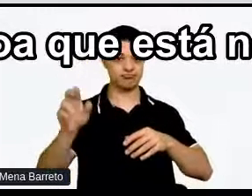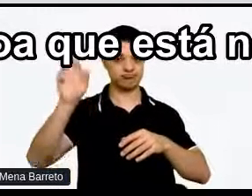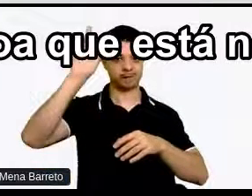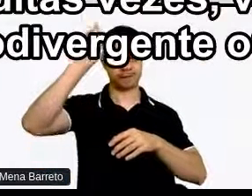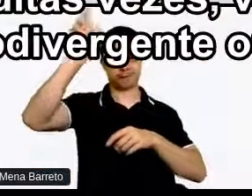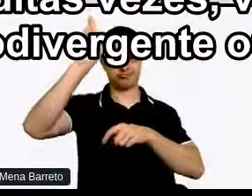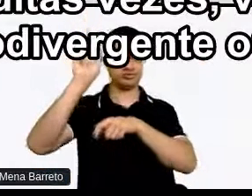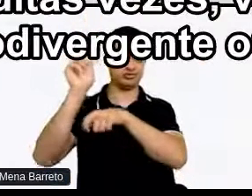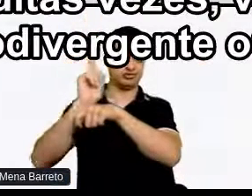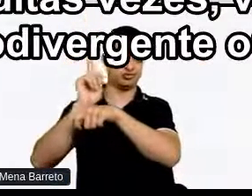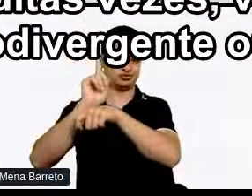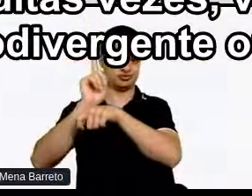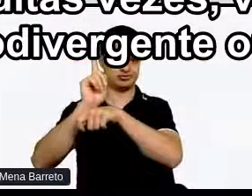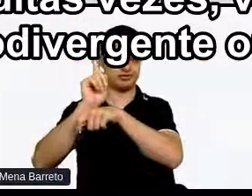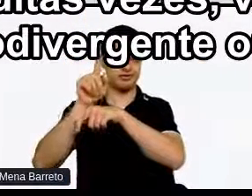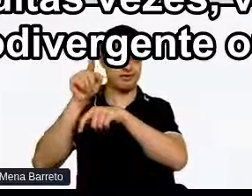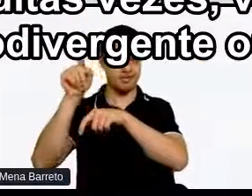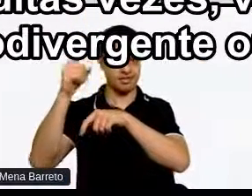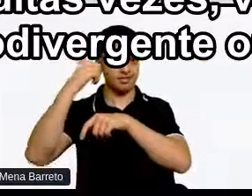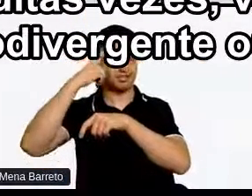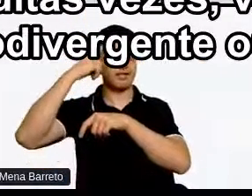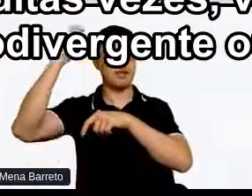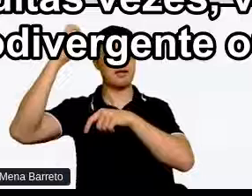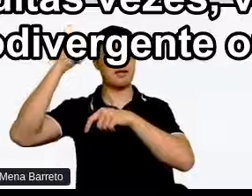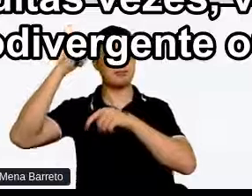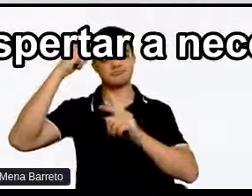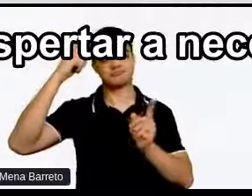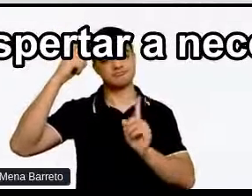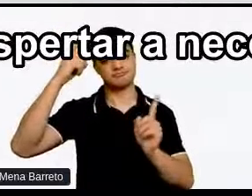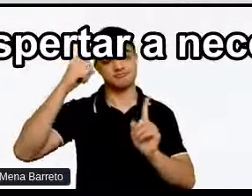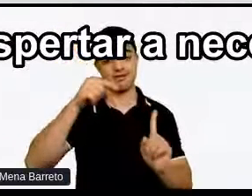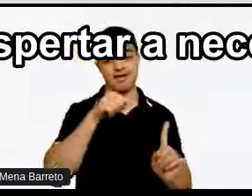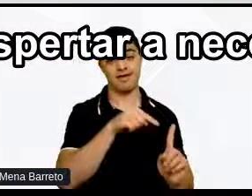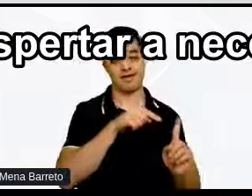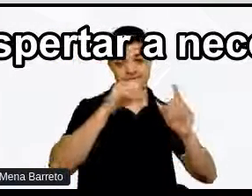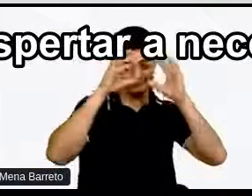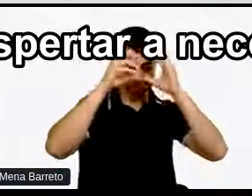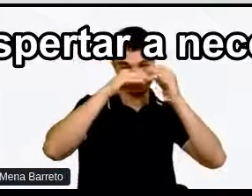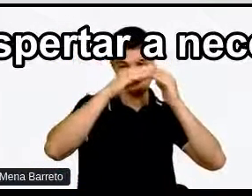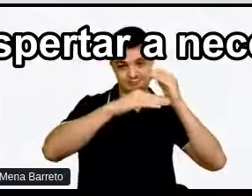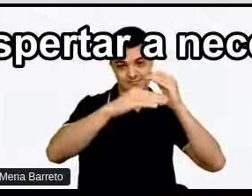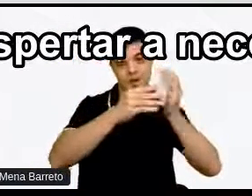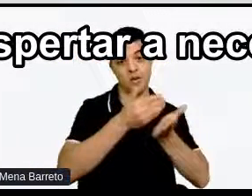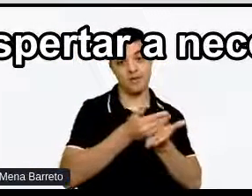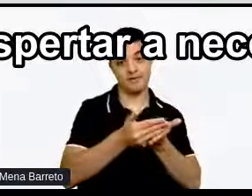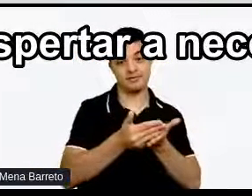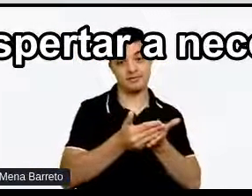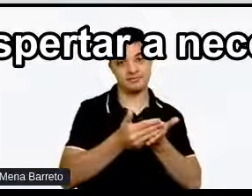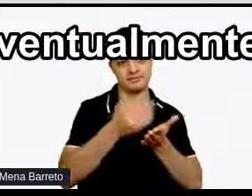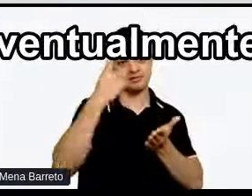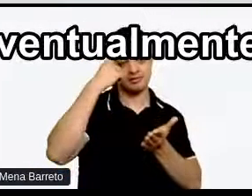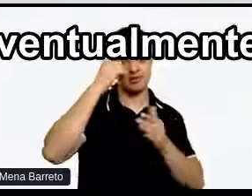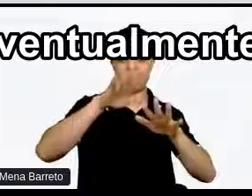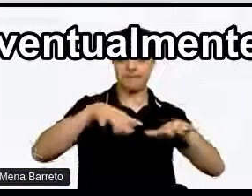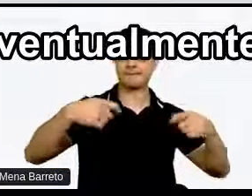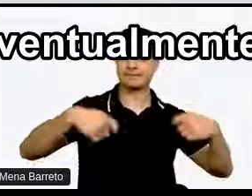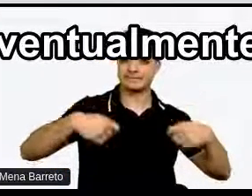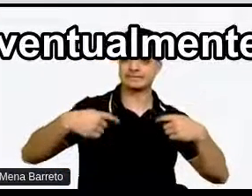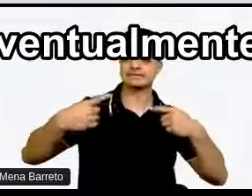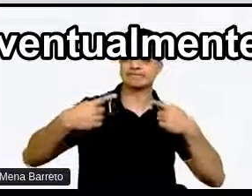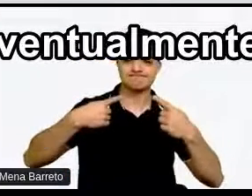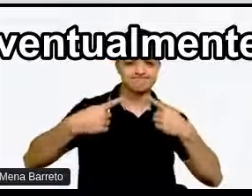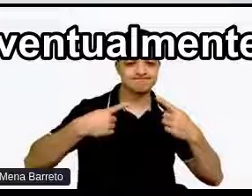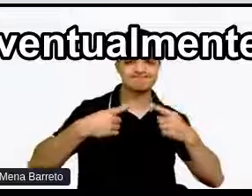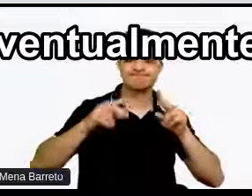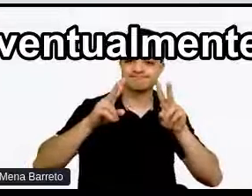despertar Para isso Muitas vezes Vai ser uma pessoa Neurodivergente Ou um grupo Ali dentro Que vai despertar A necessidade Dessa discussão Mas as coisas